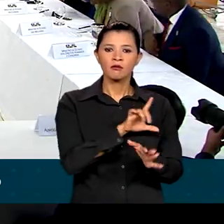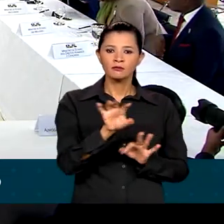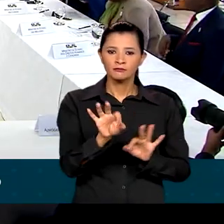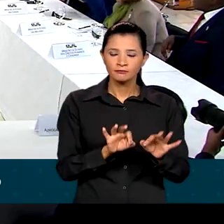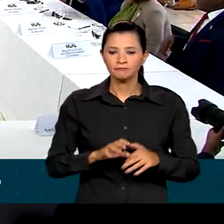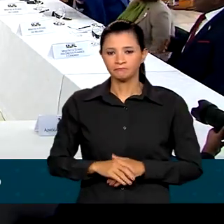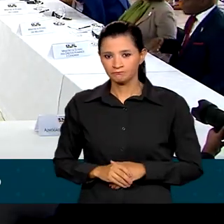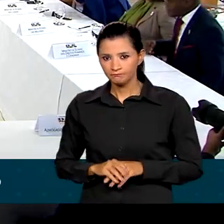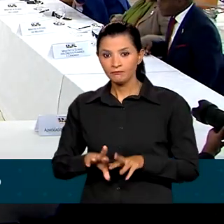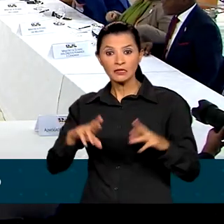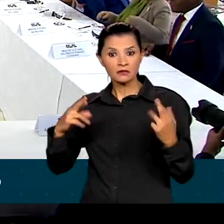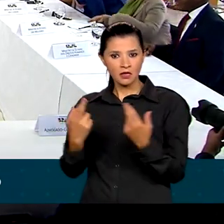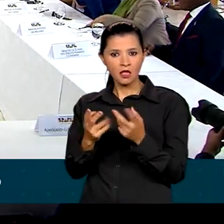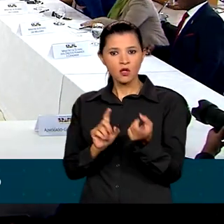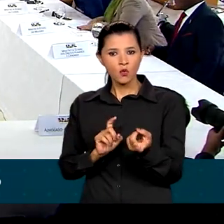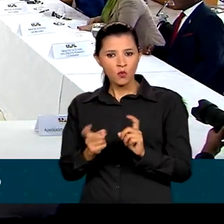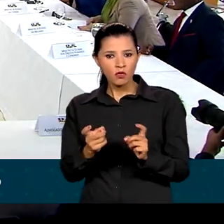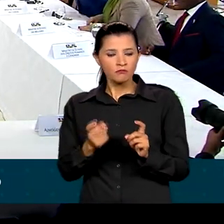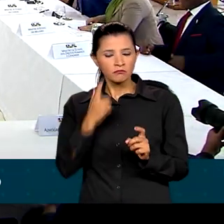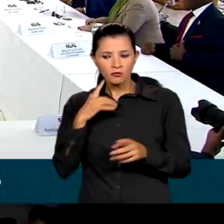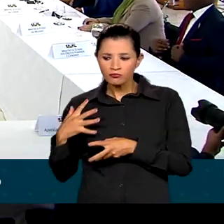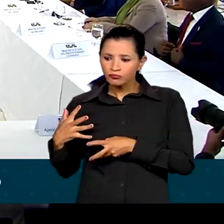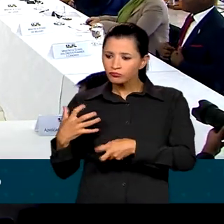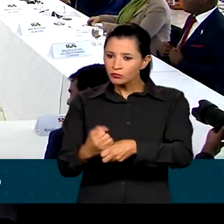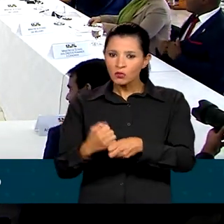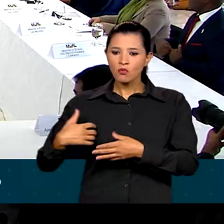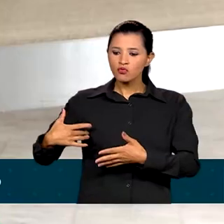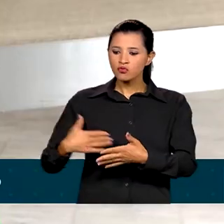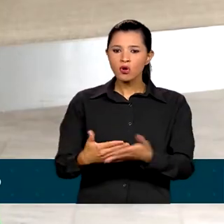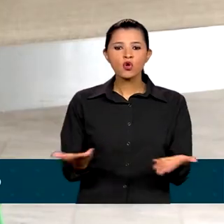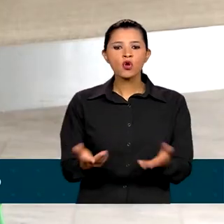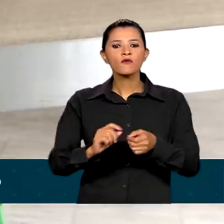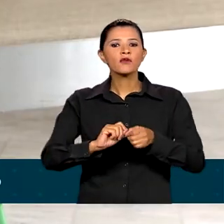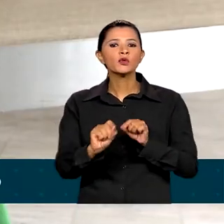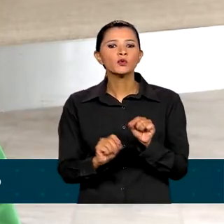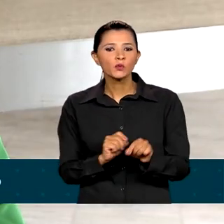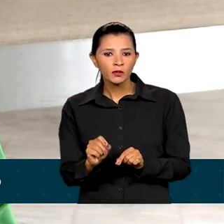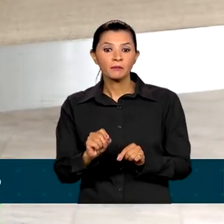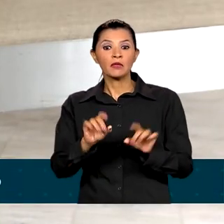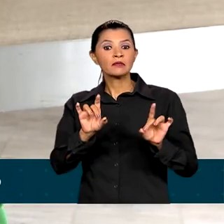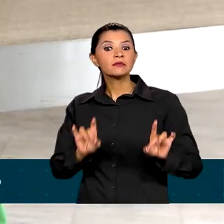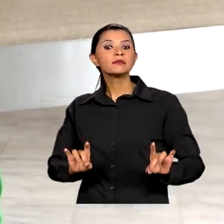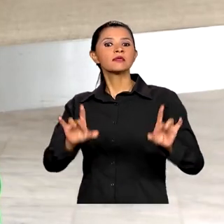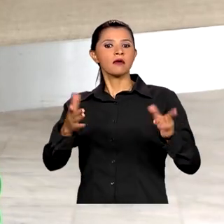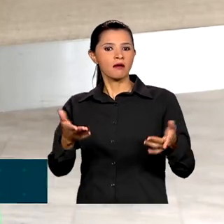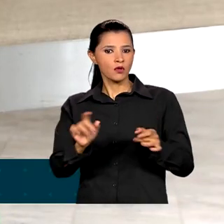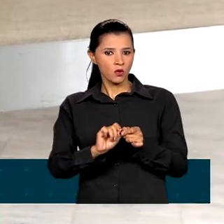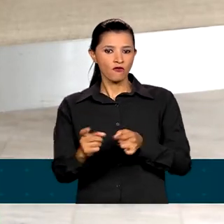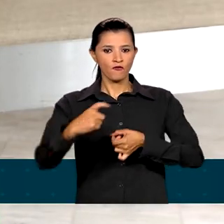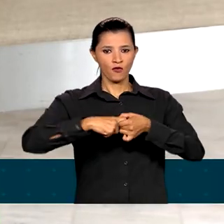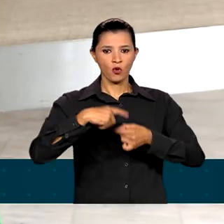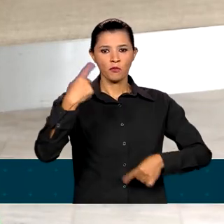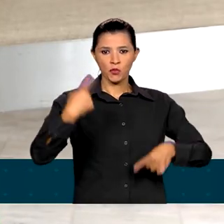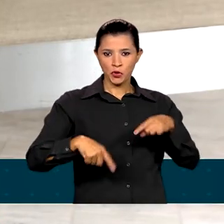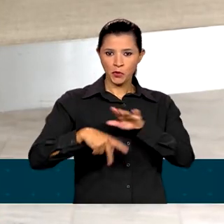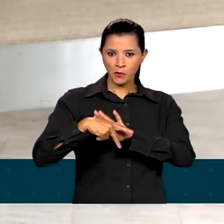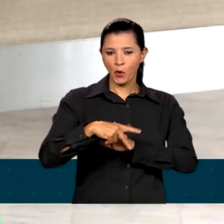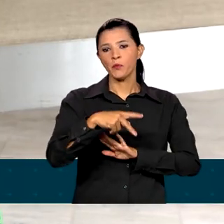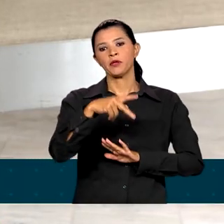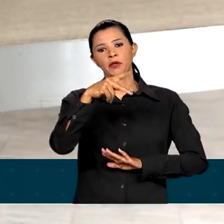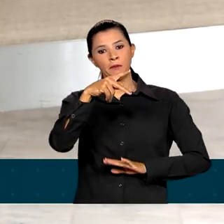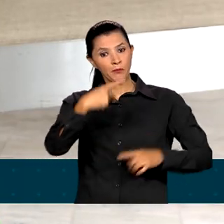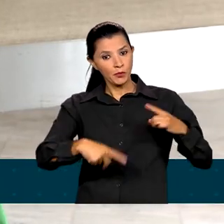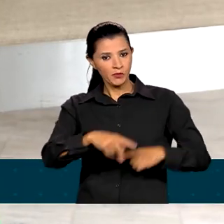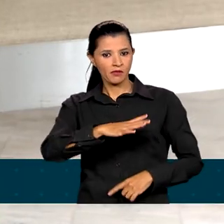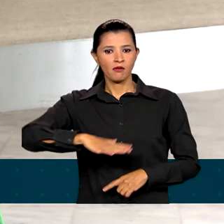A reunião foi para balanço do que já foi feito até aqui. O destaque é para a retomada de políticas públicas na área